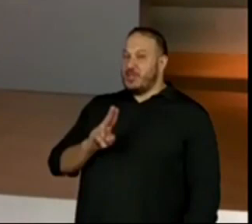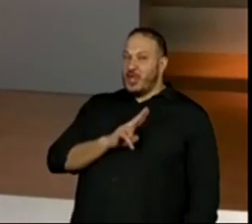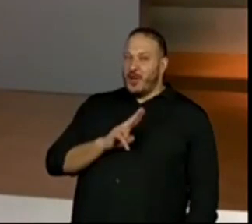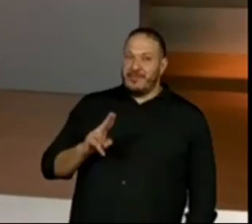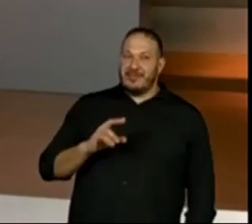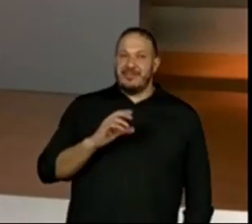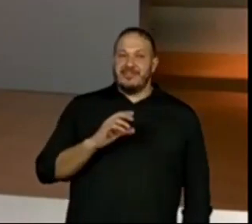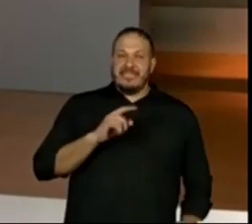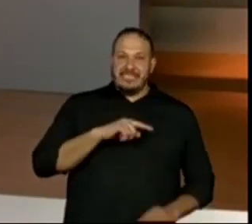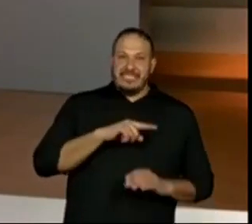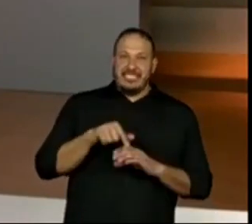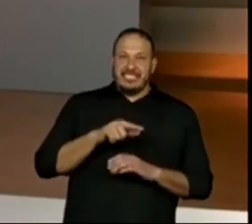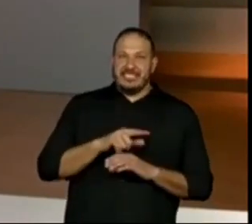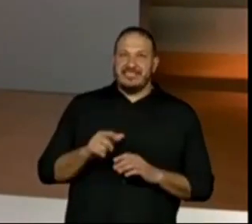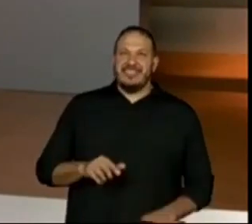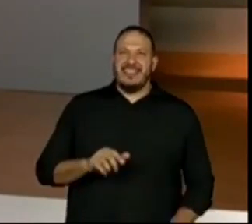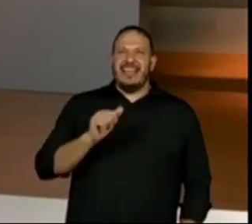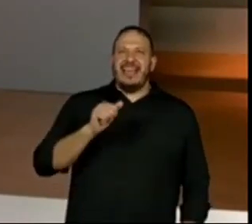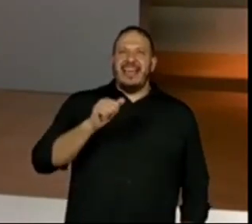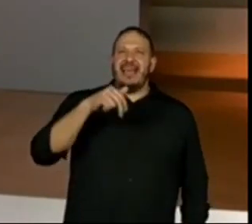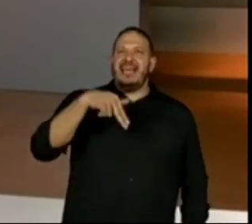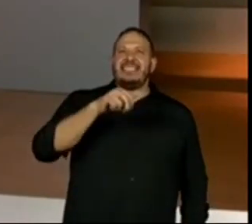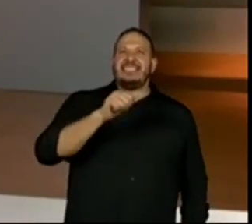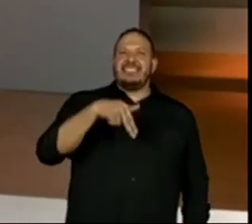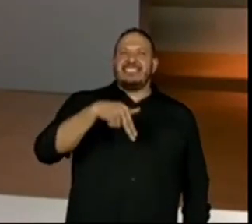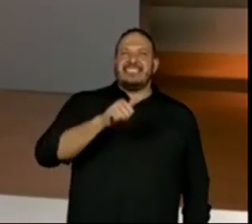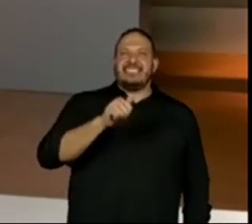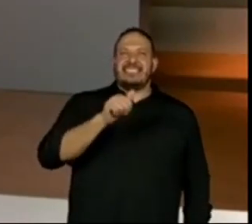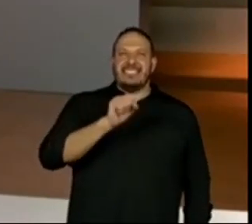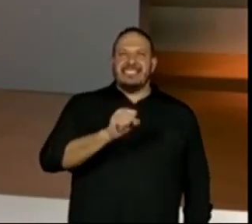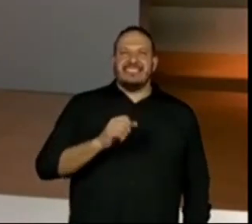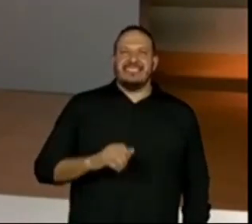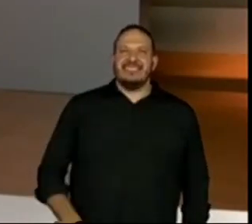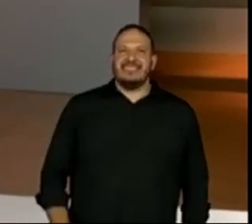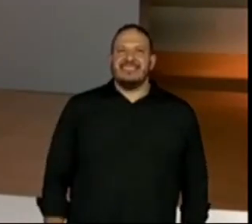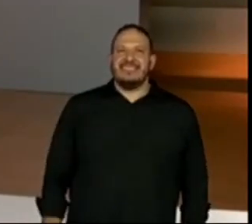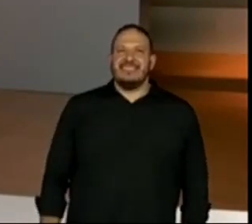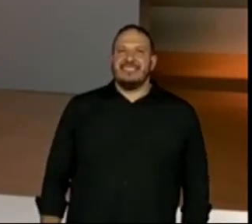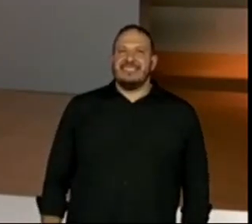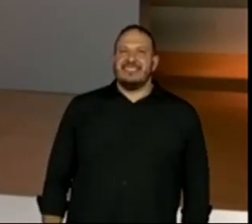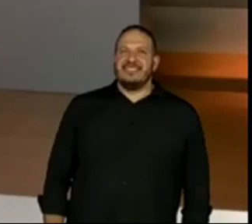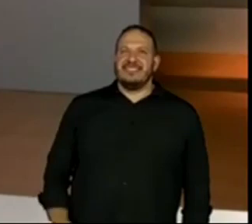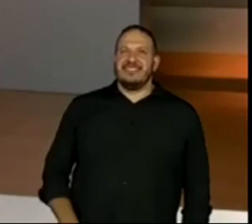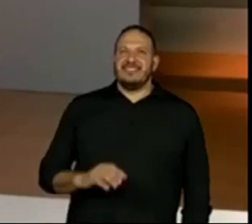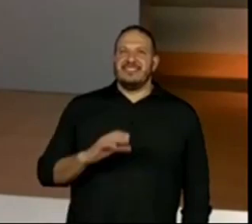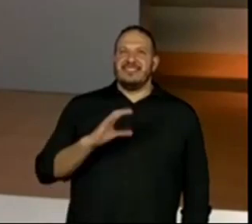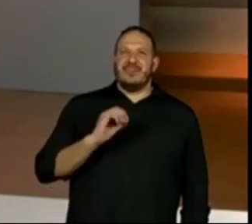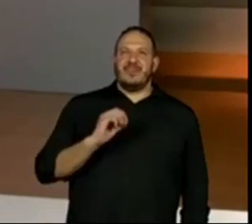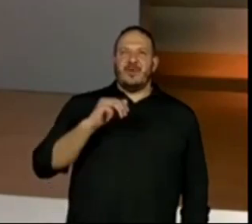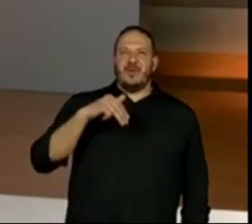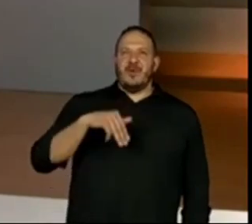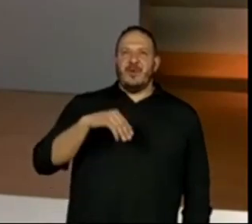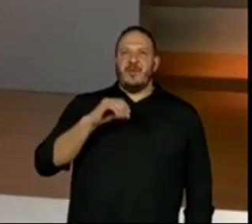de ananas comosos.